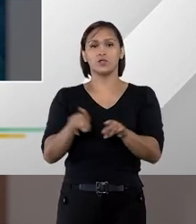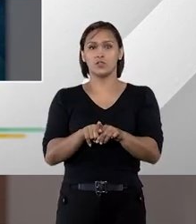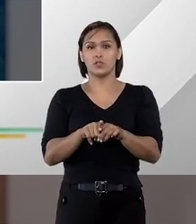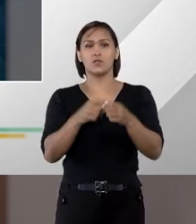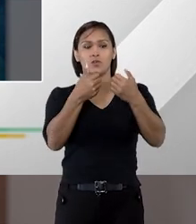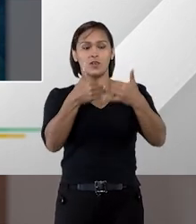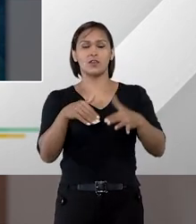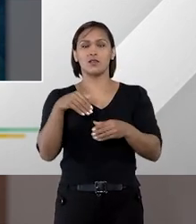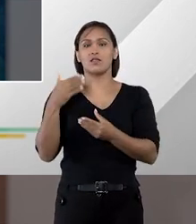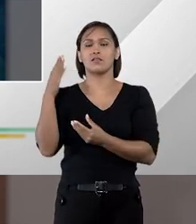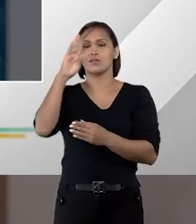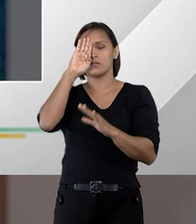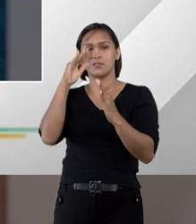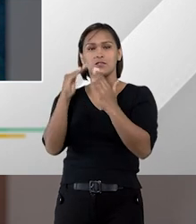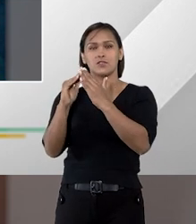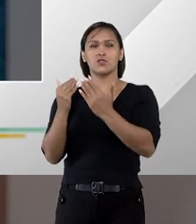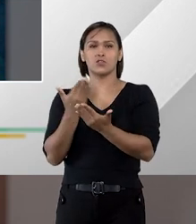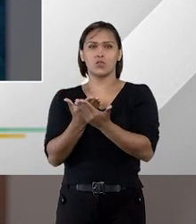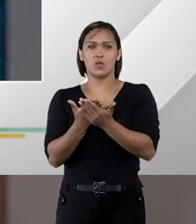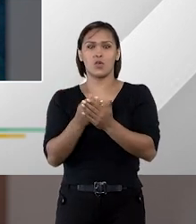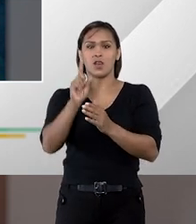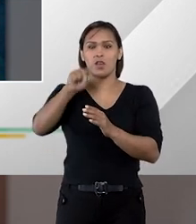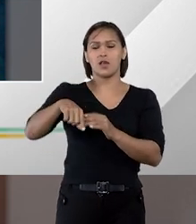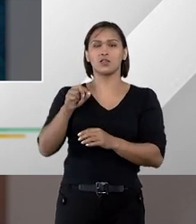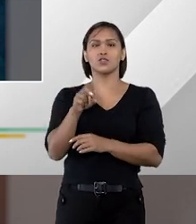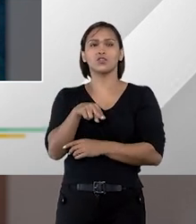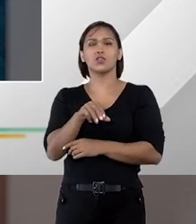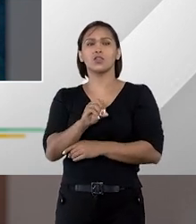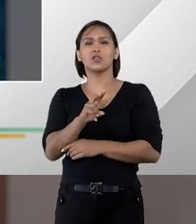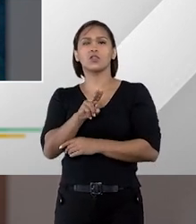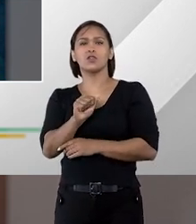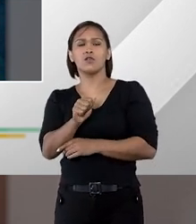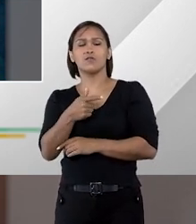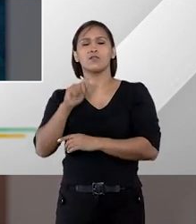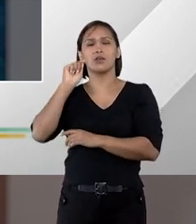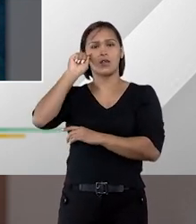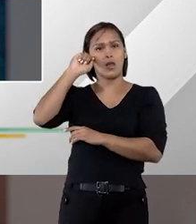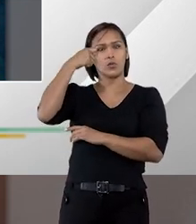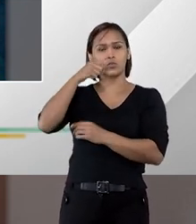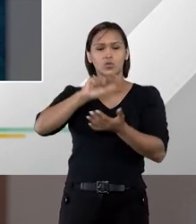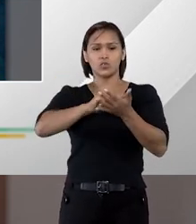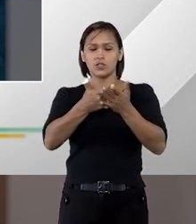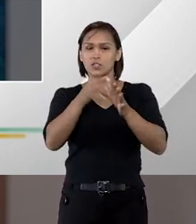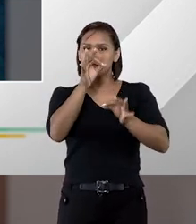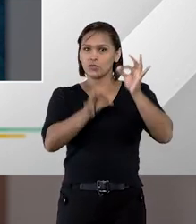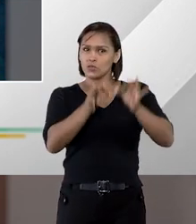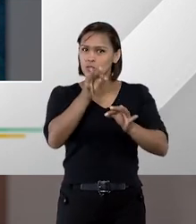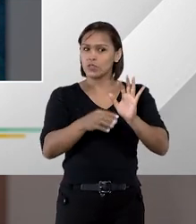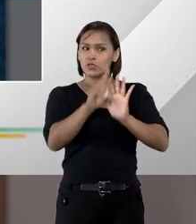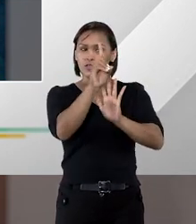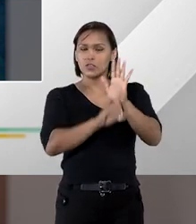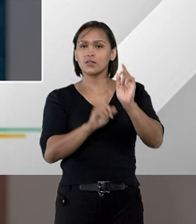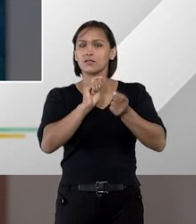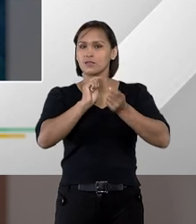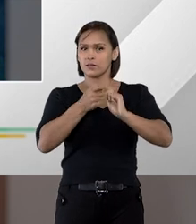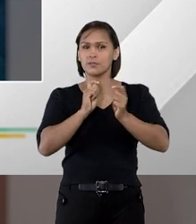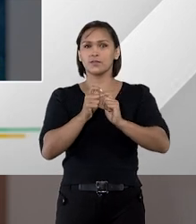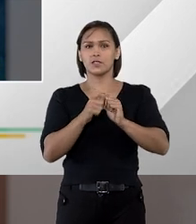Visering Scholar pela Fordham School of Law de Nova Iorque, autor de livros jurídicos na área de direito